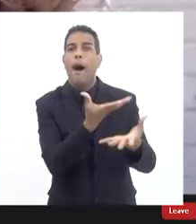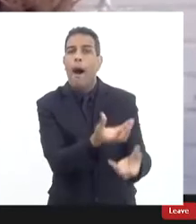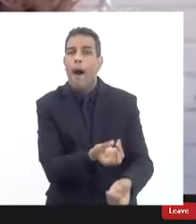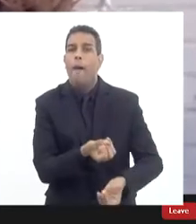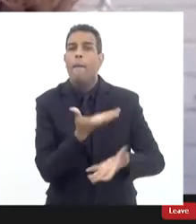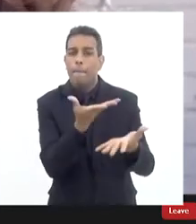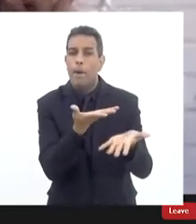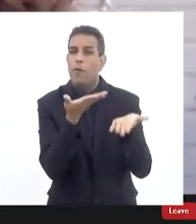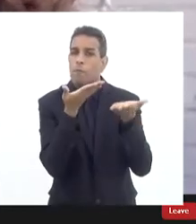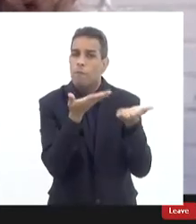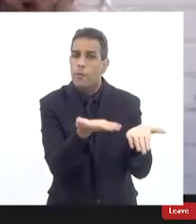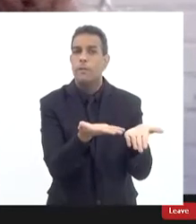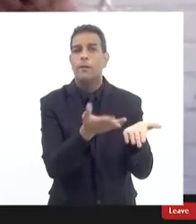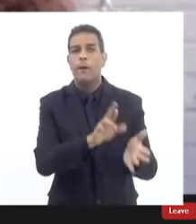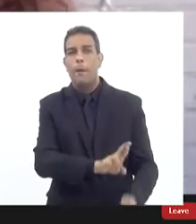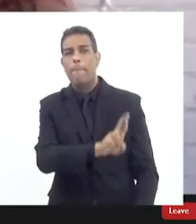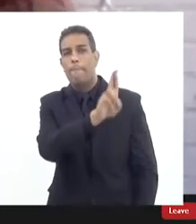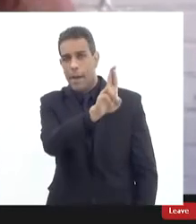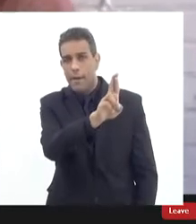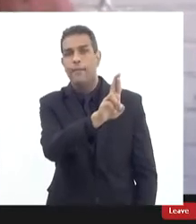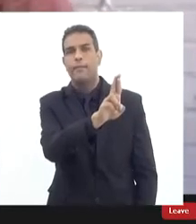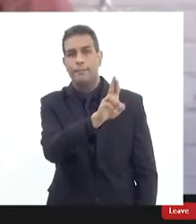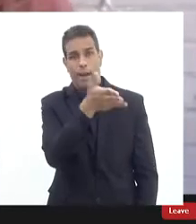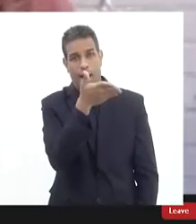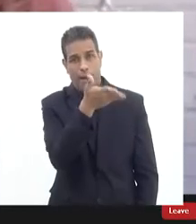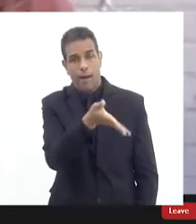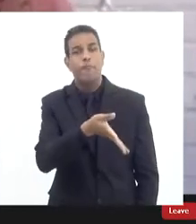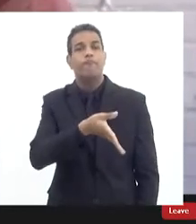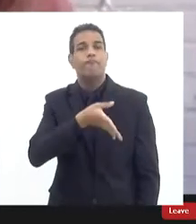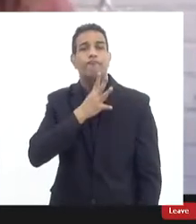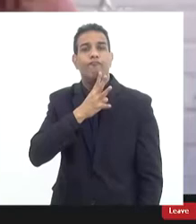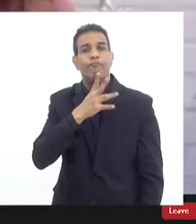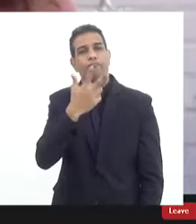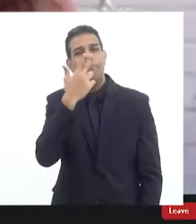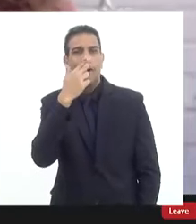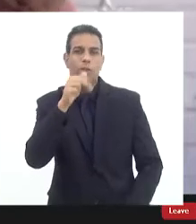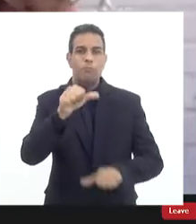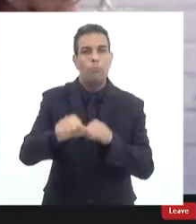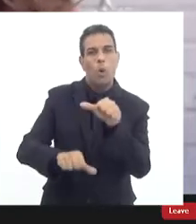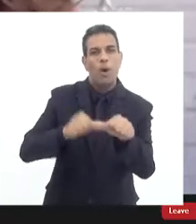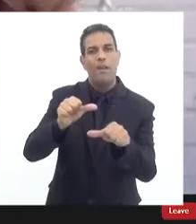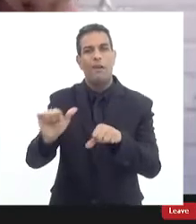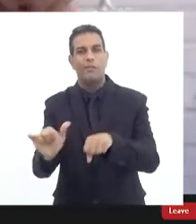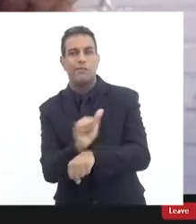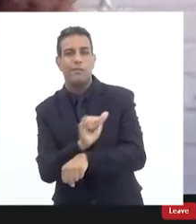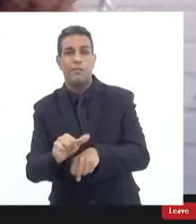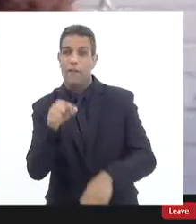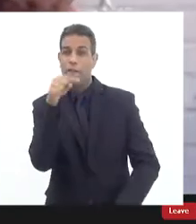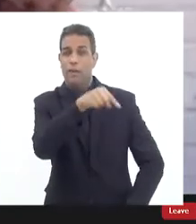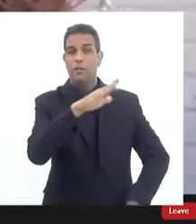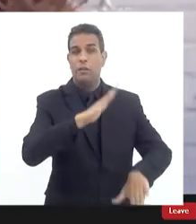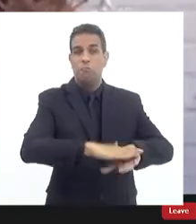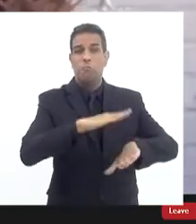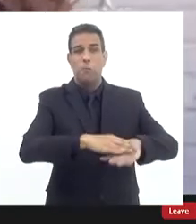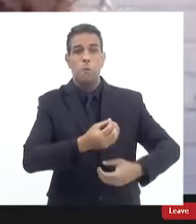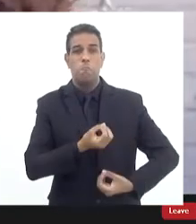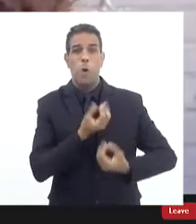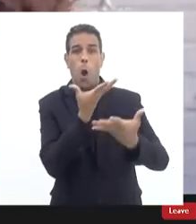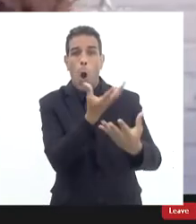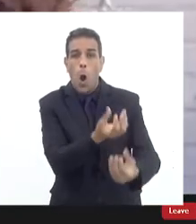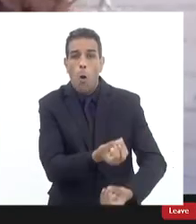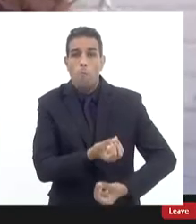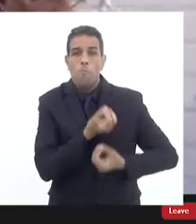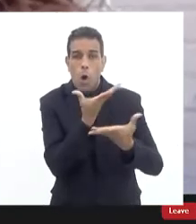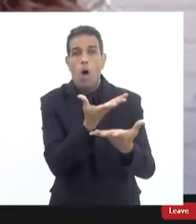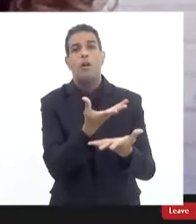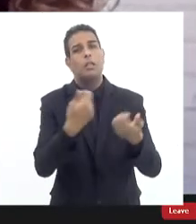sei que está como aqui ouvinte mas quebrando um pouco o protocolo caso queira trazer alguma contribuição aqui também